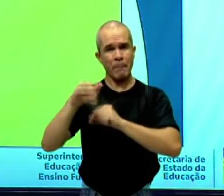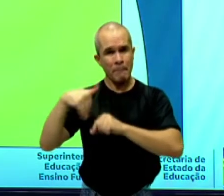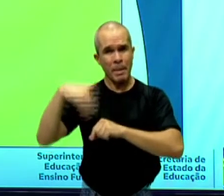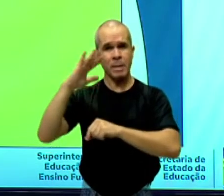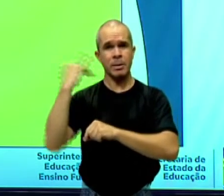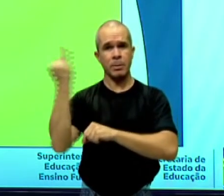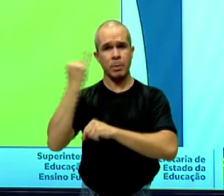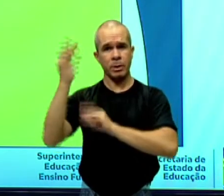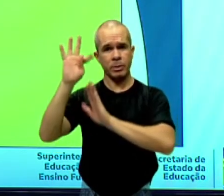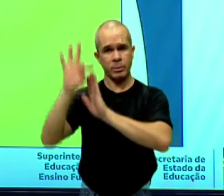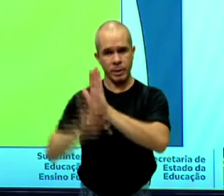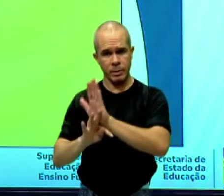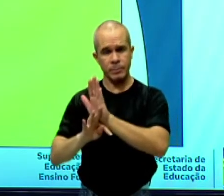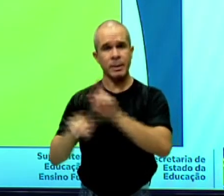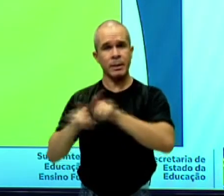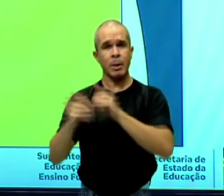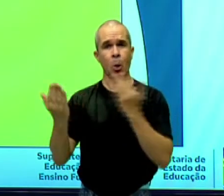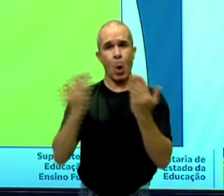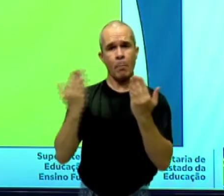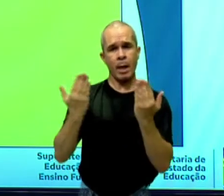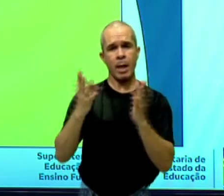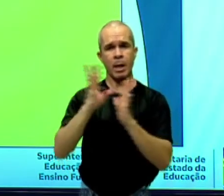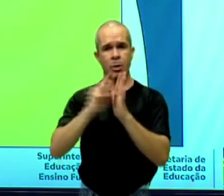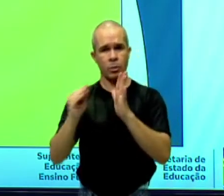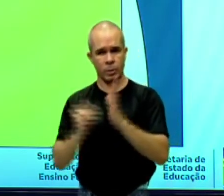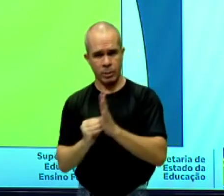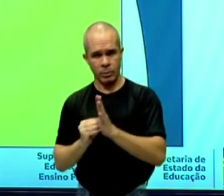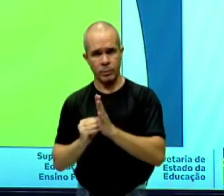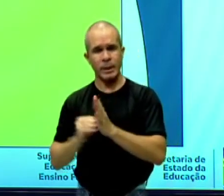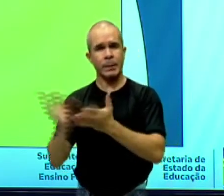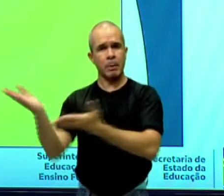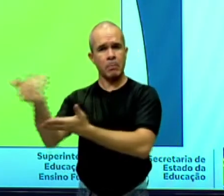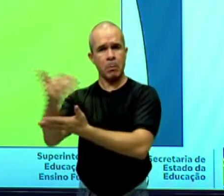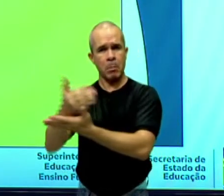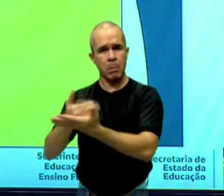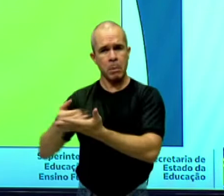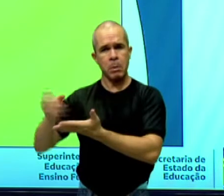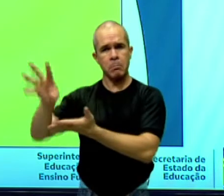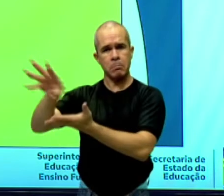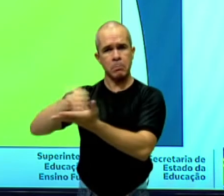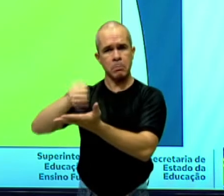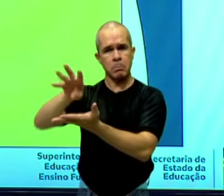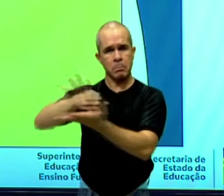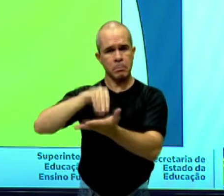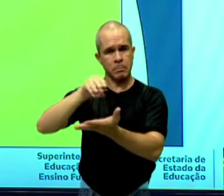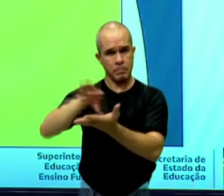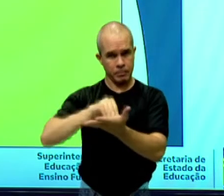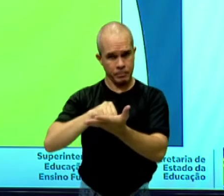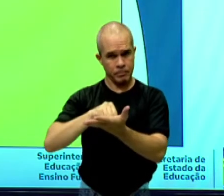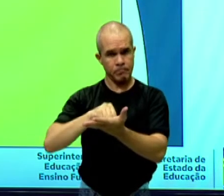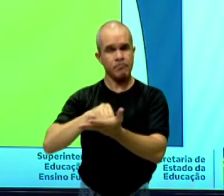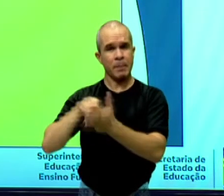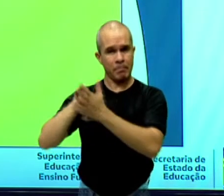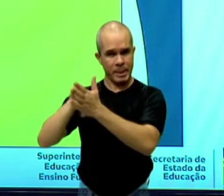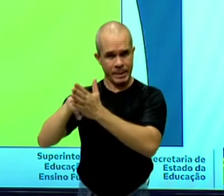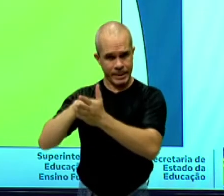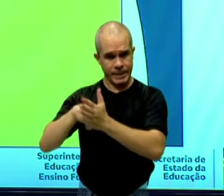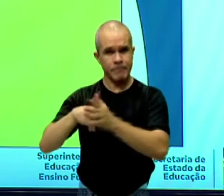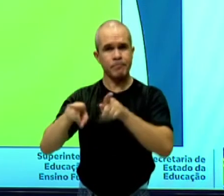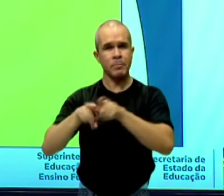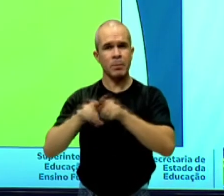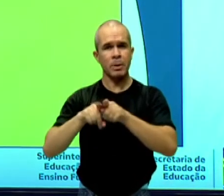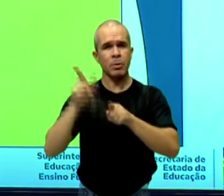texto, comparação de conteúdos, dados e informações de diferentes fontes, análise da construção